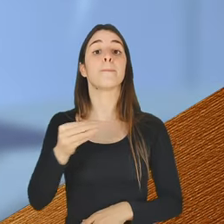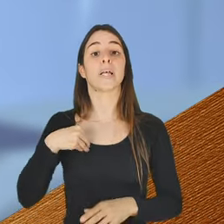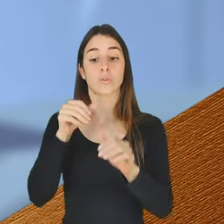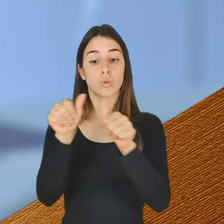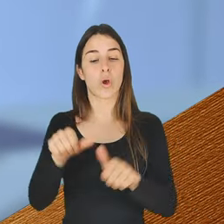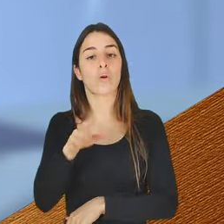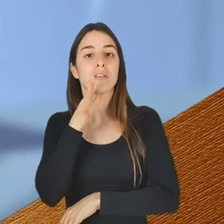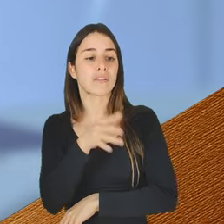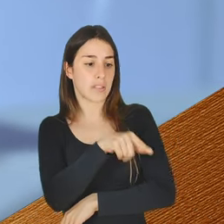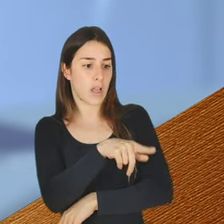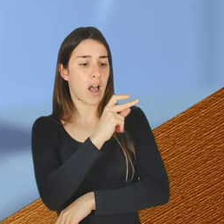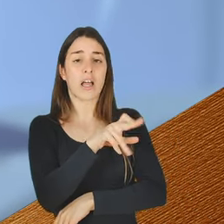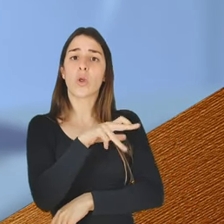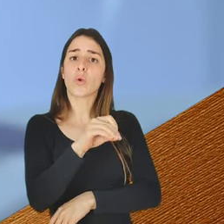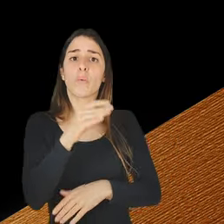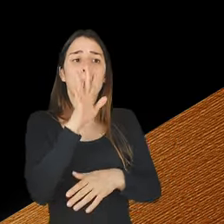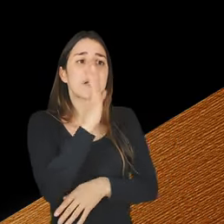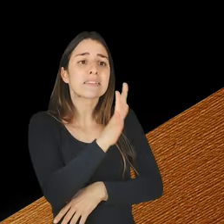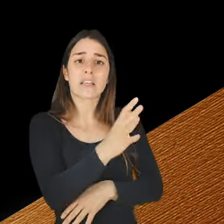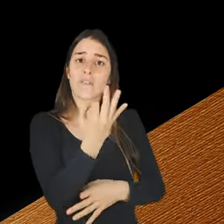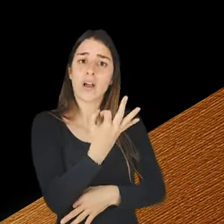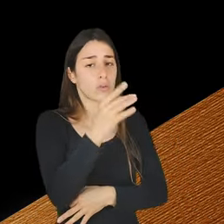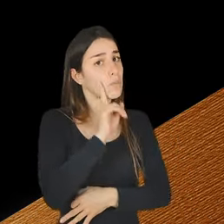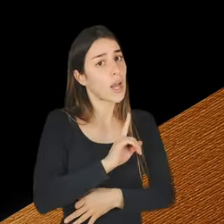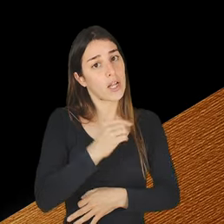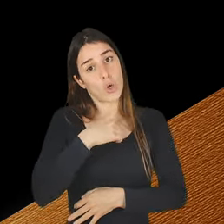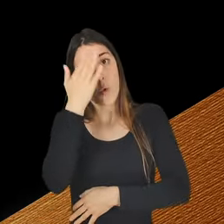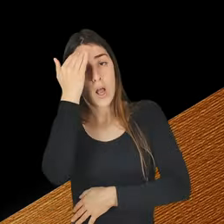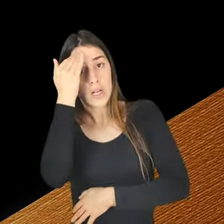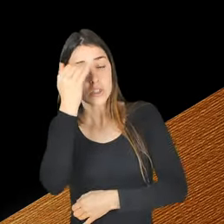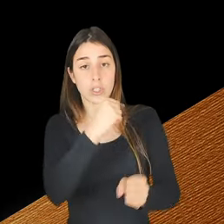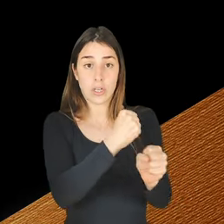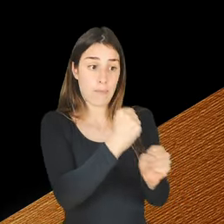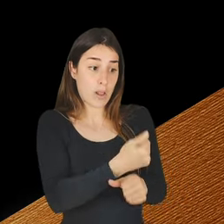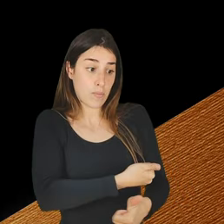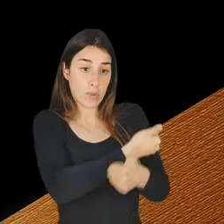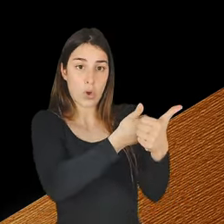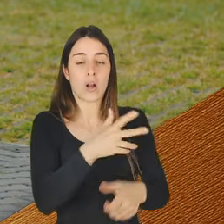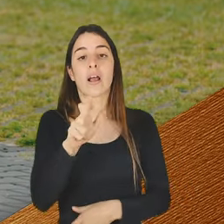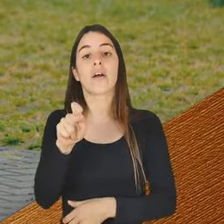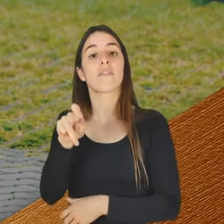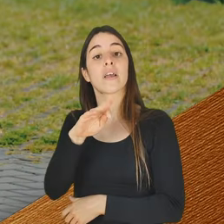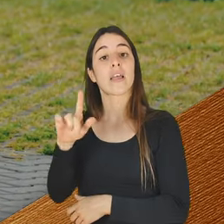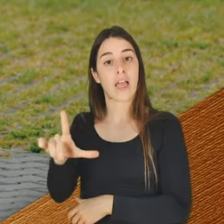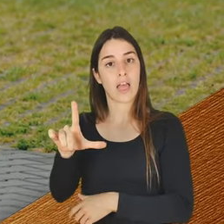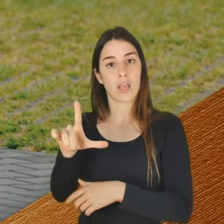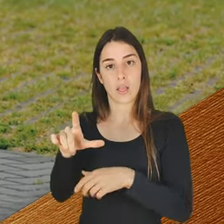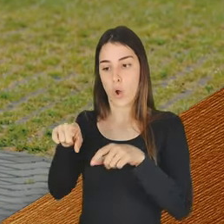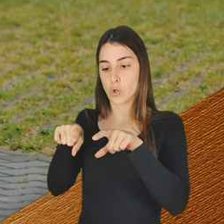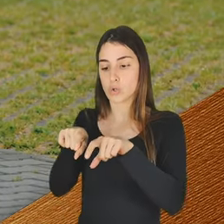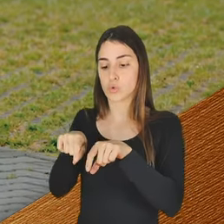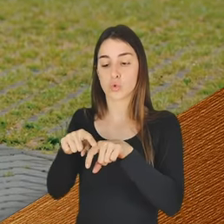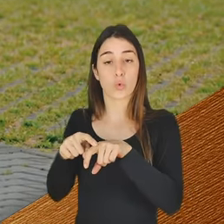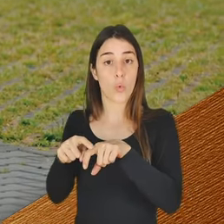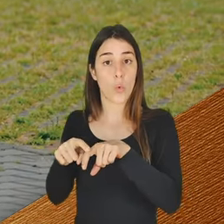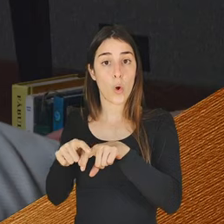feições de mulher, achei que ia ficar um melhor trabalho. Rafael, o outro lesado deste acidente, acabou por ser operado aos joelhos que estavam num perfeito estado